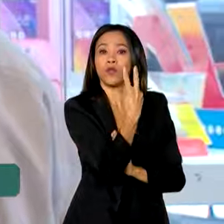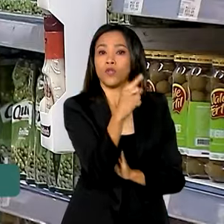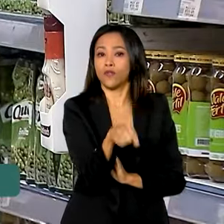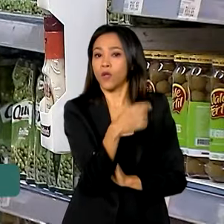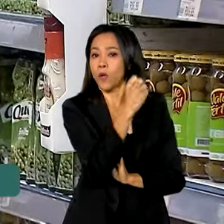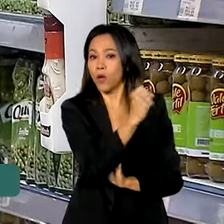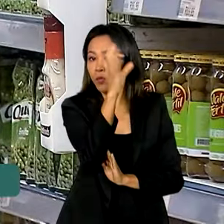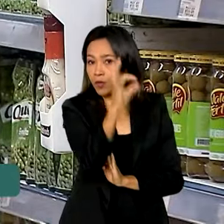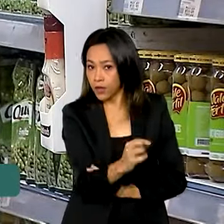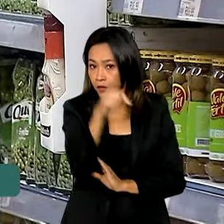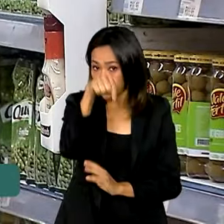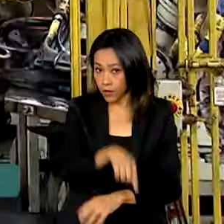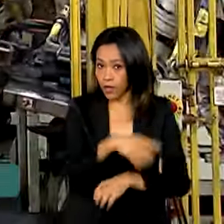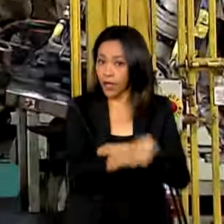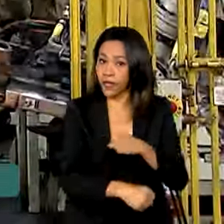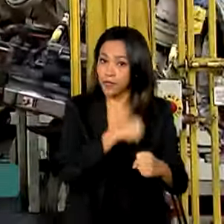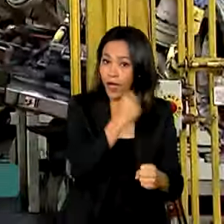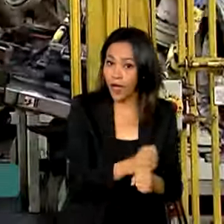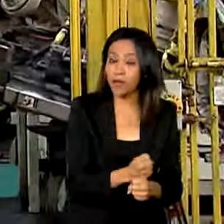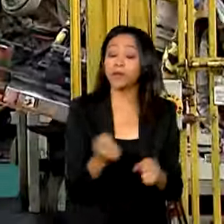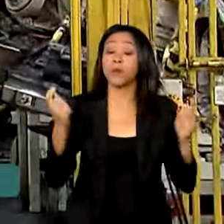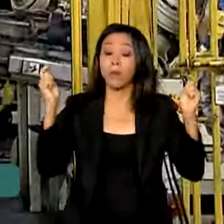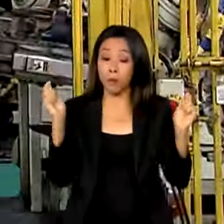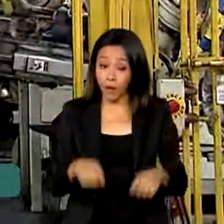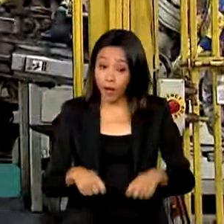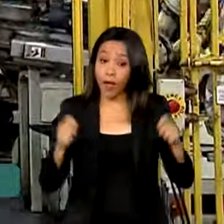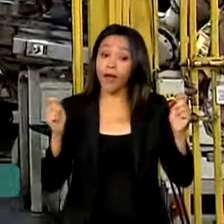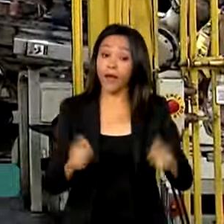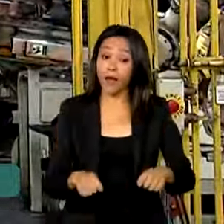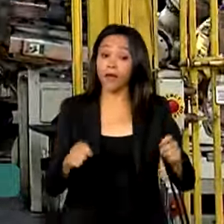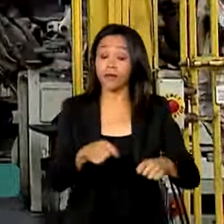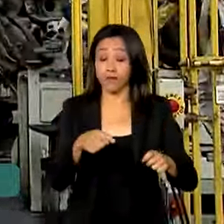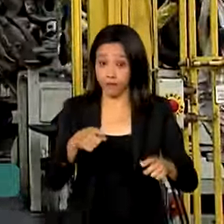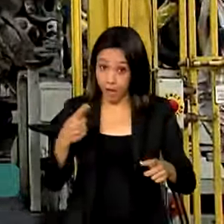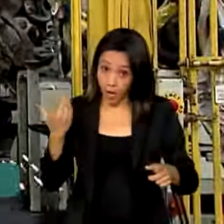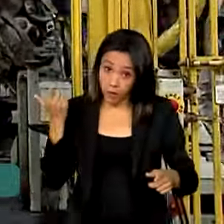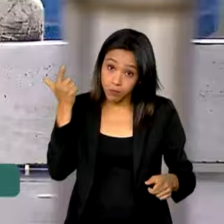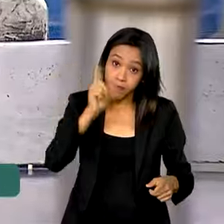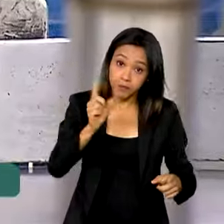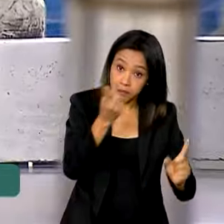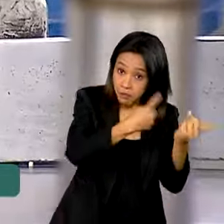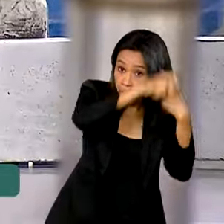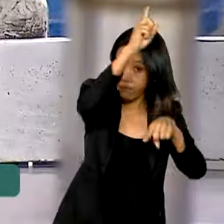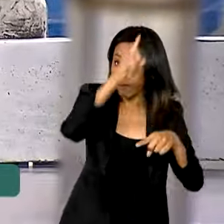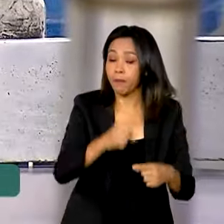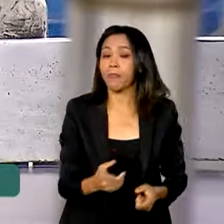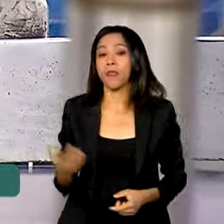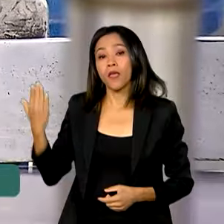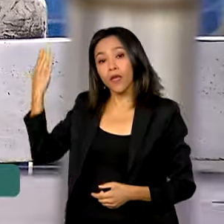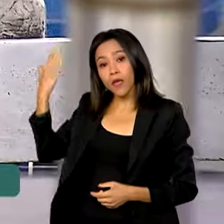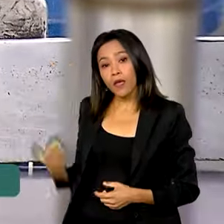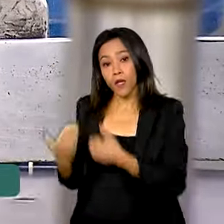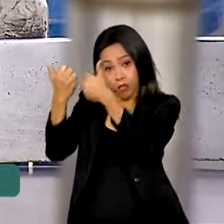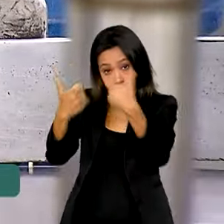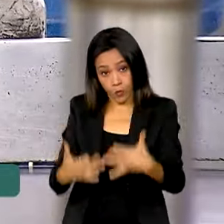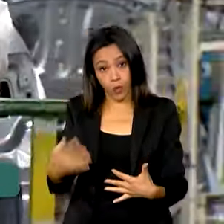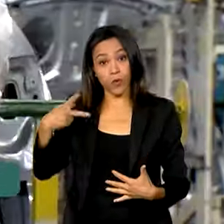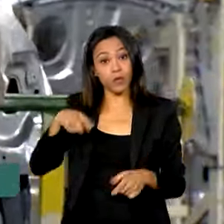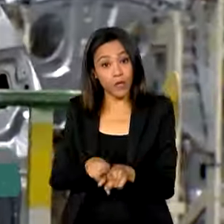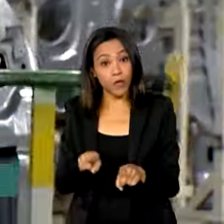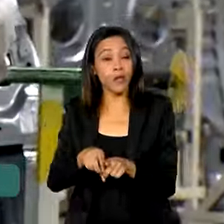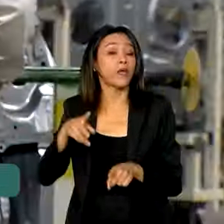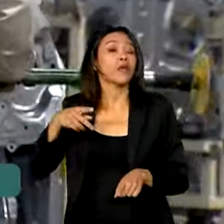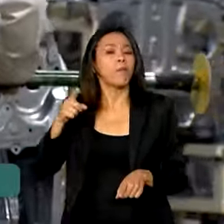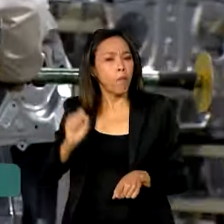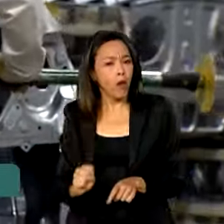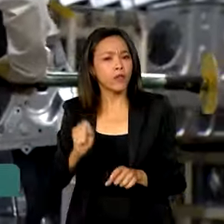em 2024, podendo superar essa marca. Com isso, de acordo com o ministro, o resultado também pode